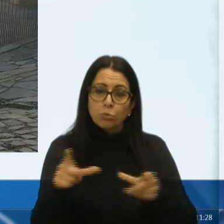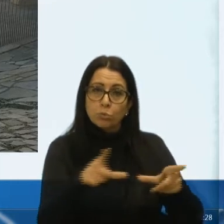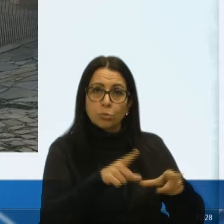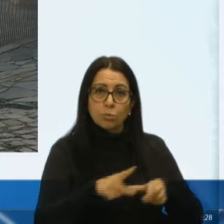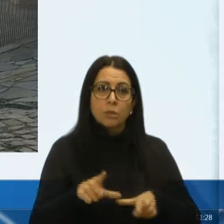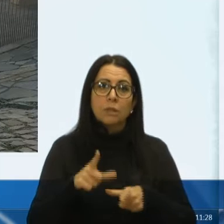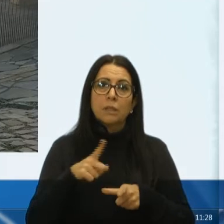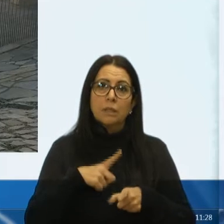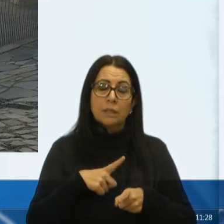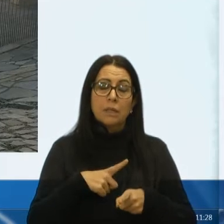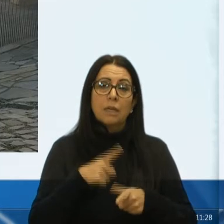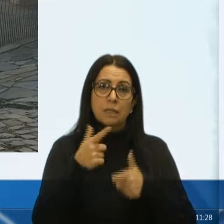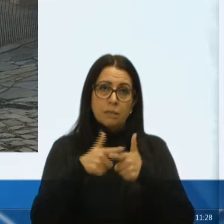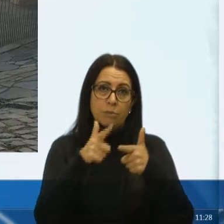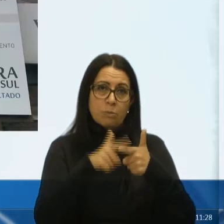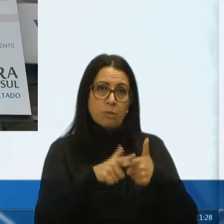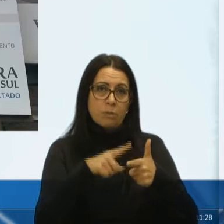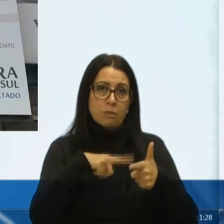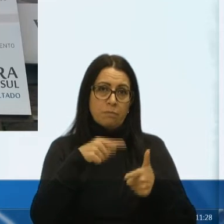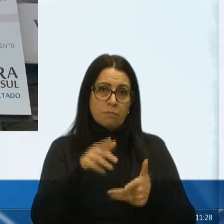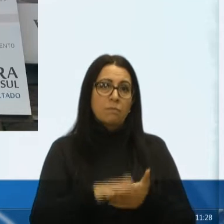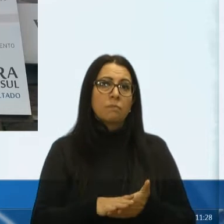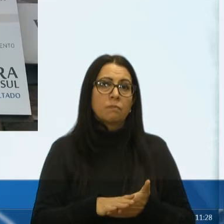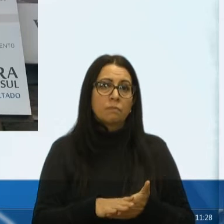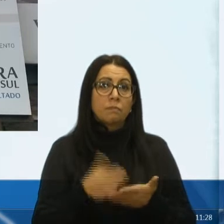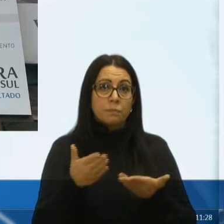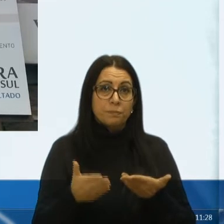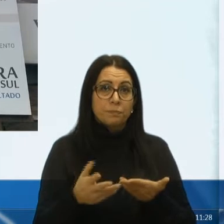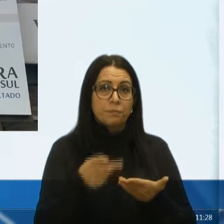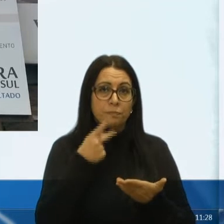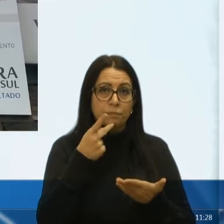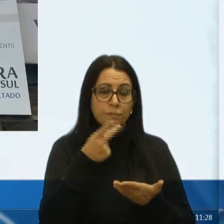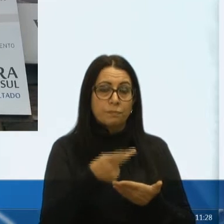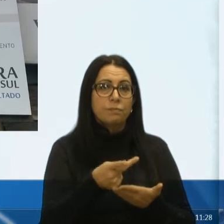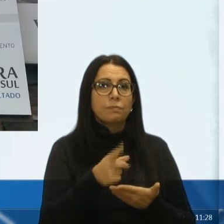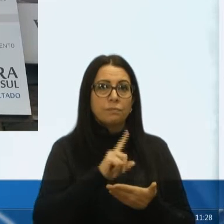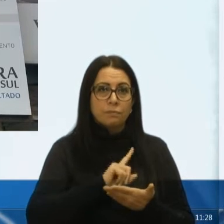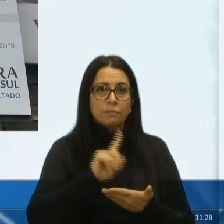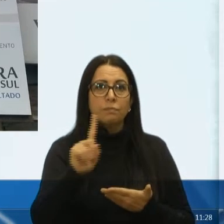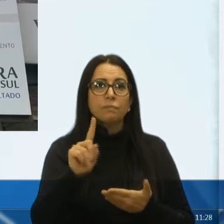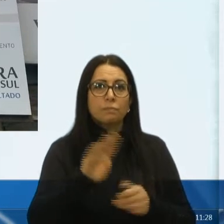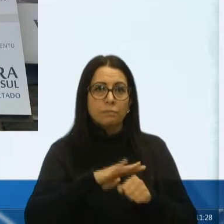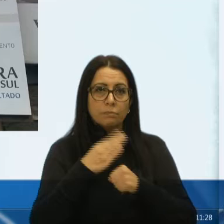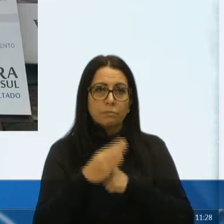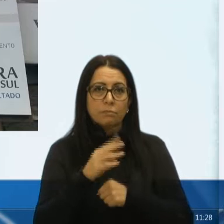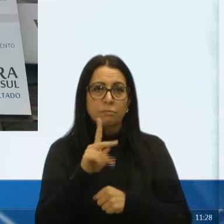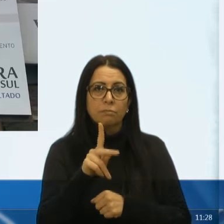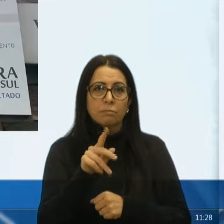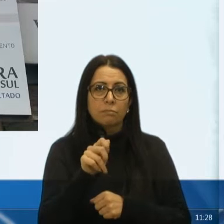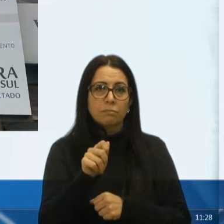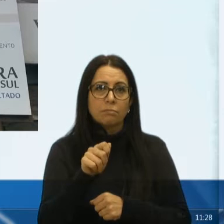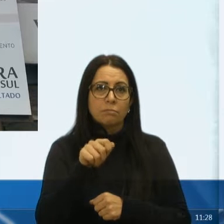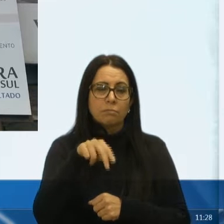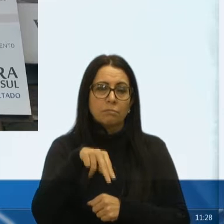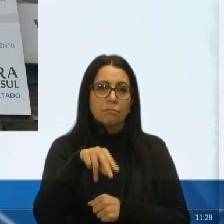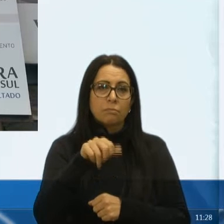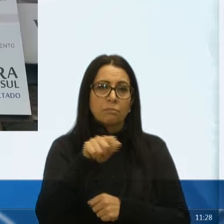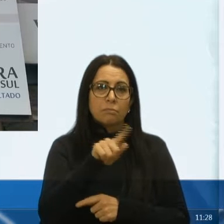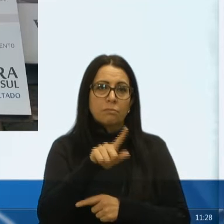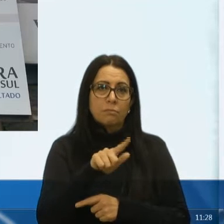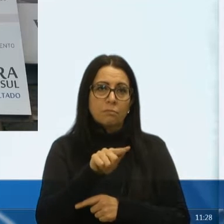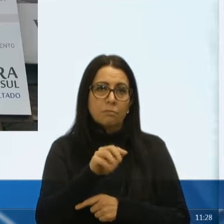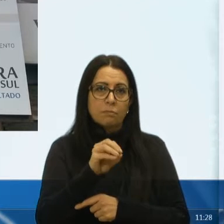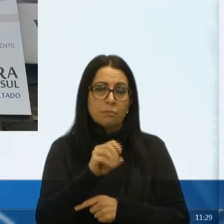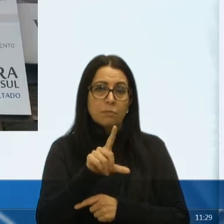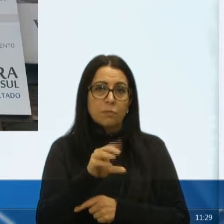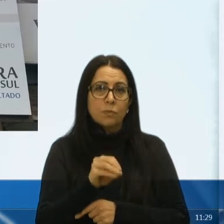existe esse problema que nós temos aí. Então, só dizendo então que estive lá no bairro Panassolo, agradeço ao meu amigo